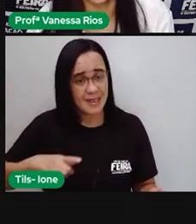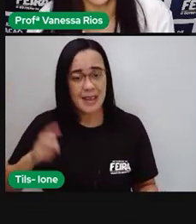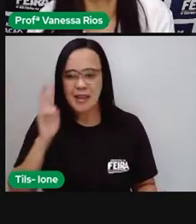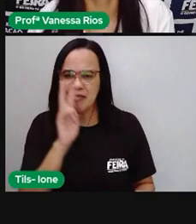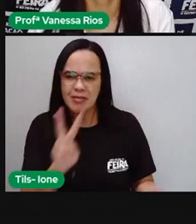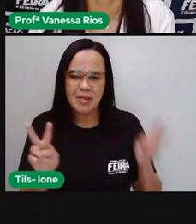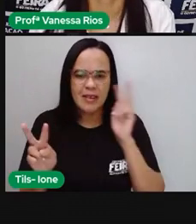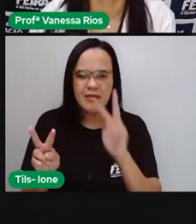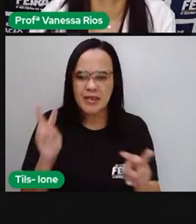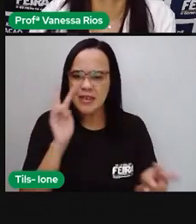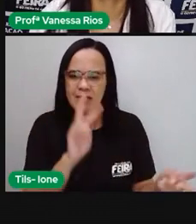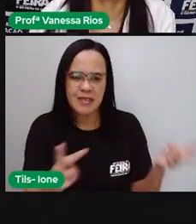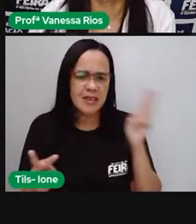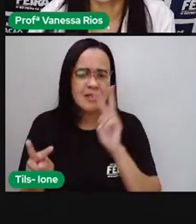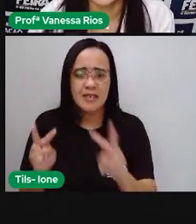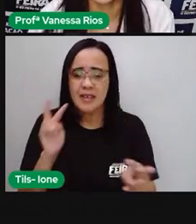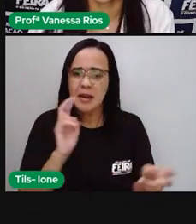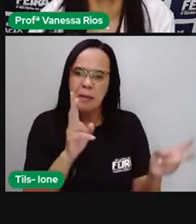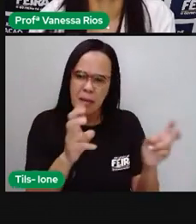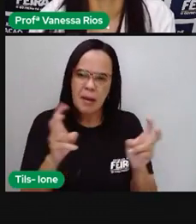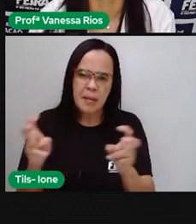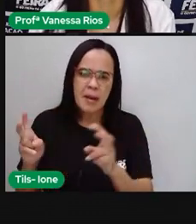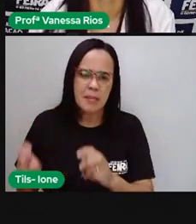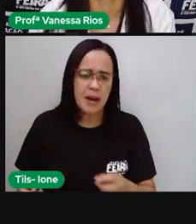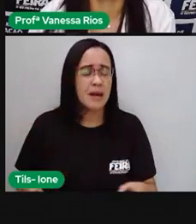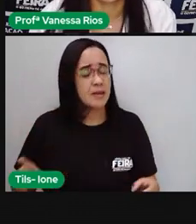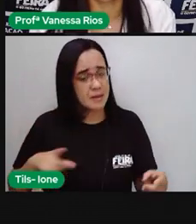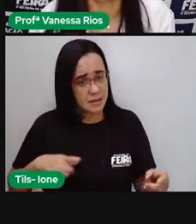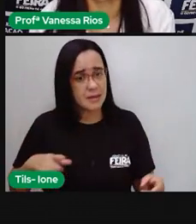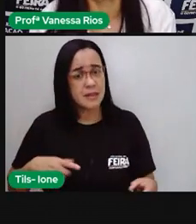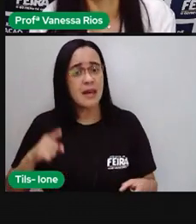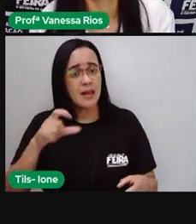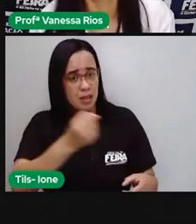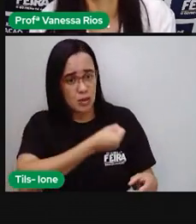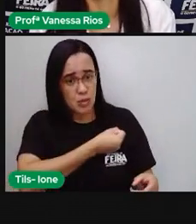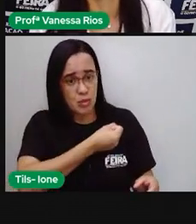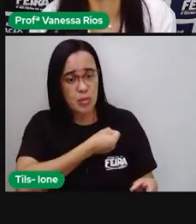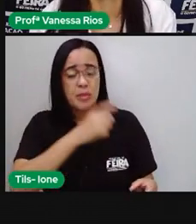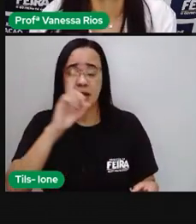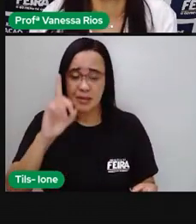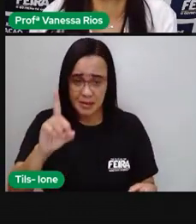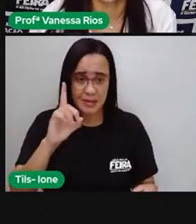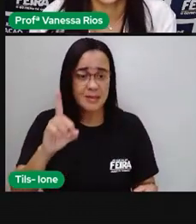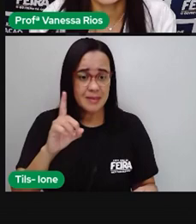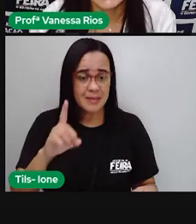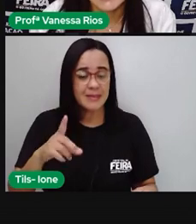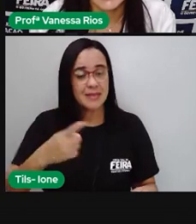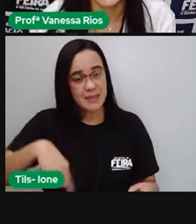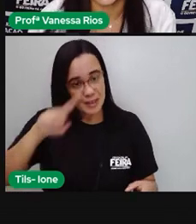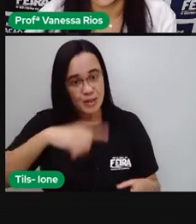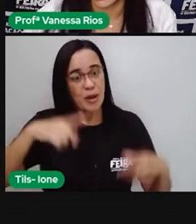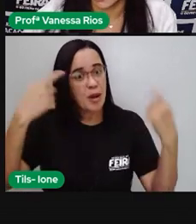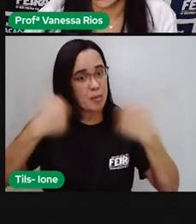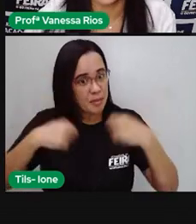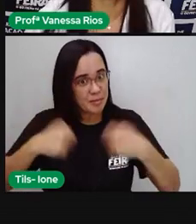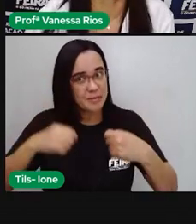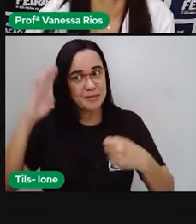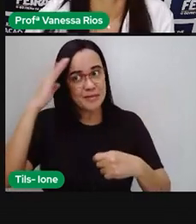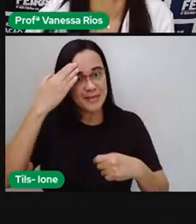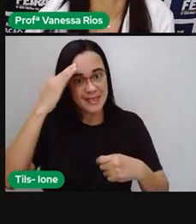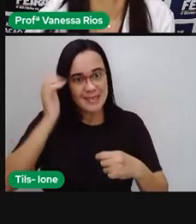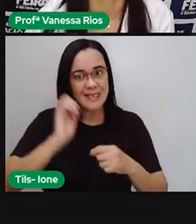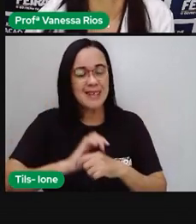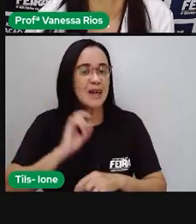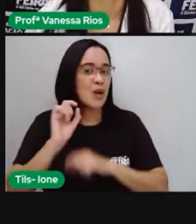observar situações, né, e perceber situações em que eles vão aparecer, que a gente tem necessidade de entender os